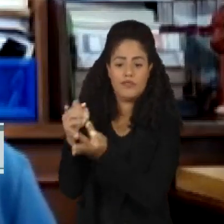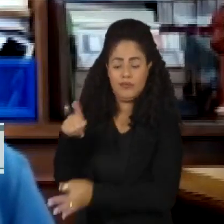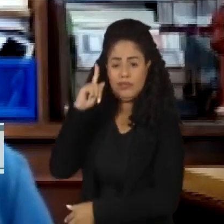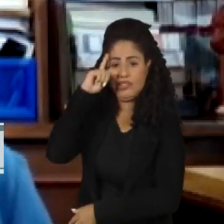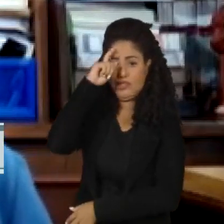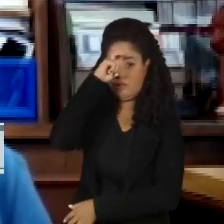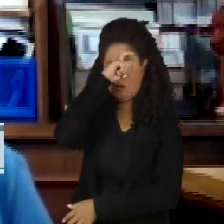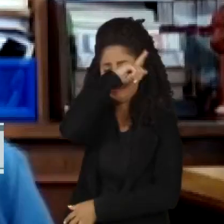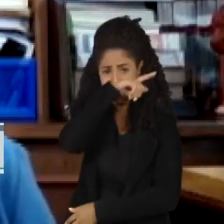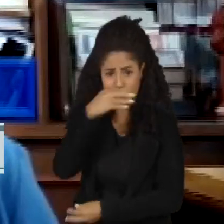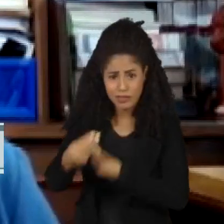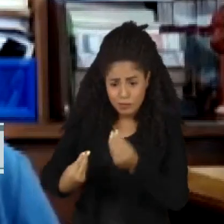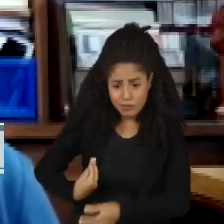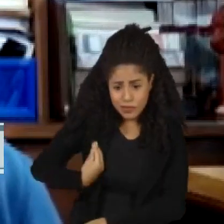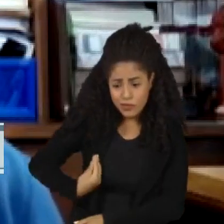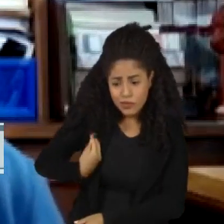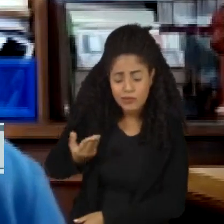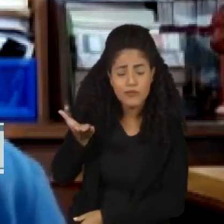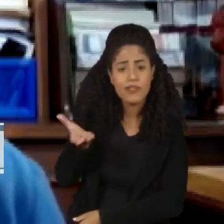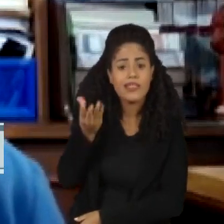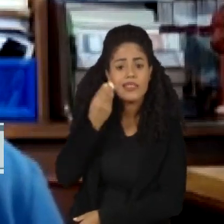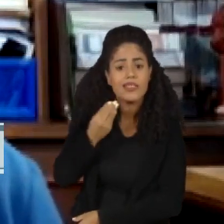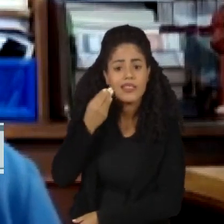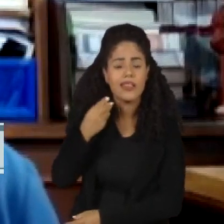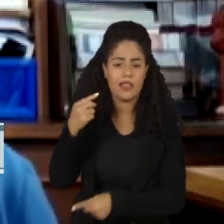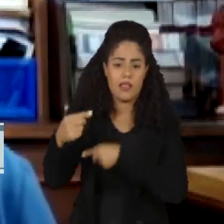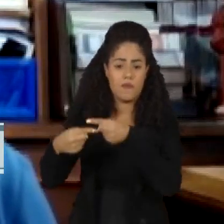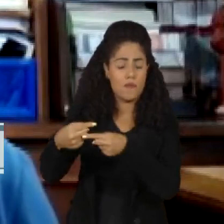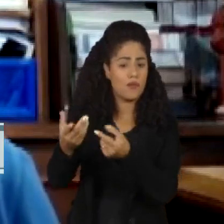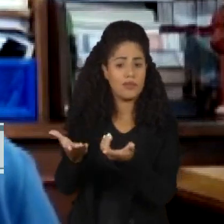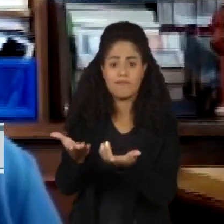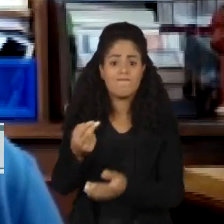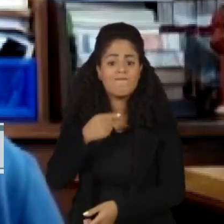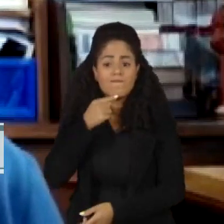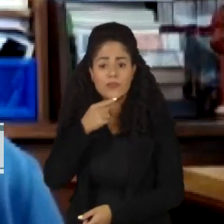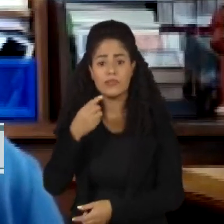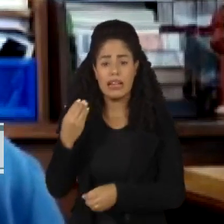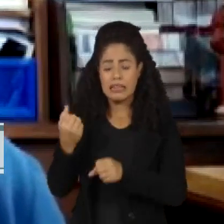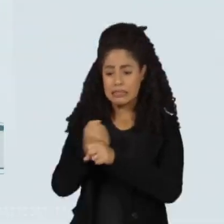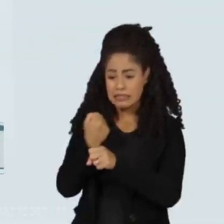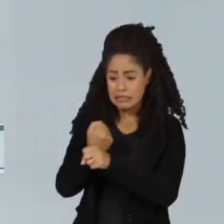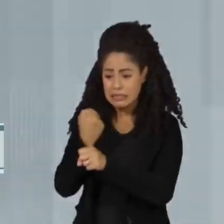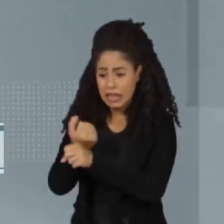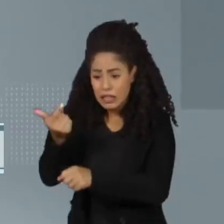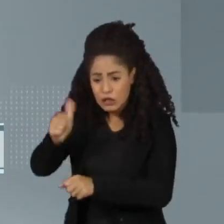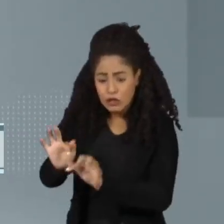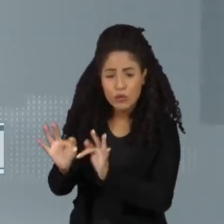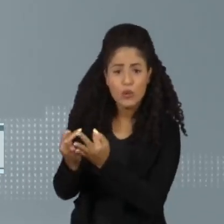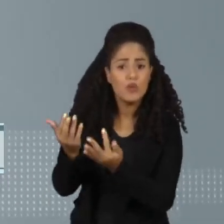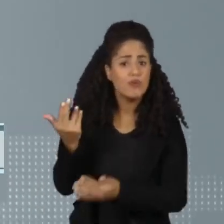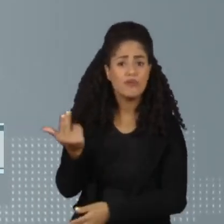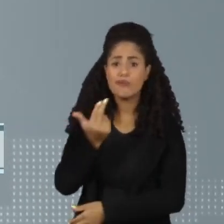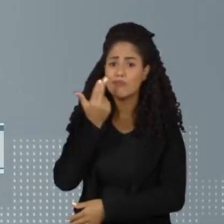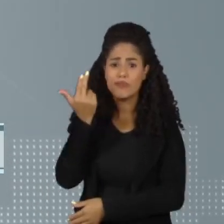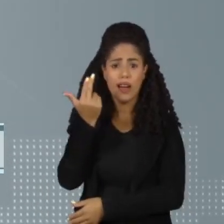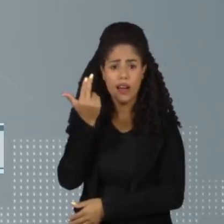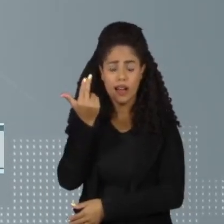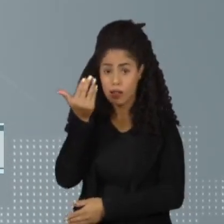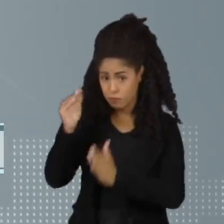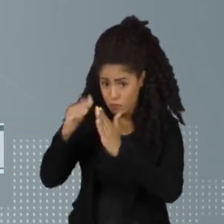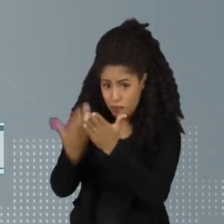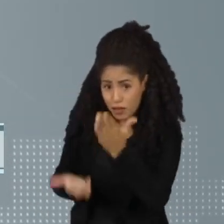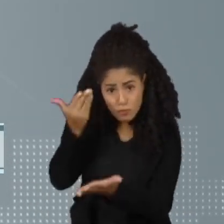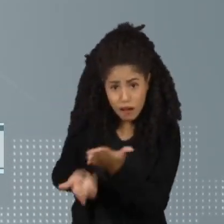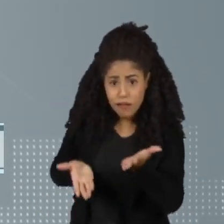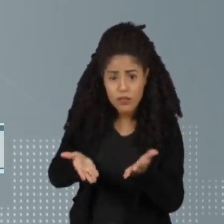difíceis de serem corrigidas depois, ela não consegue refazer sua vida. Segundo meteorologistas, houve